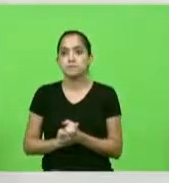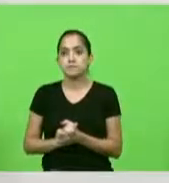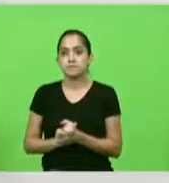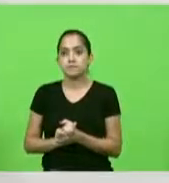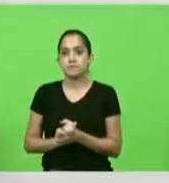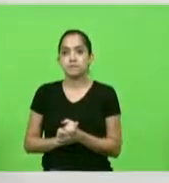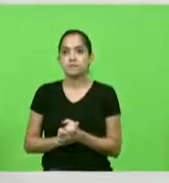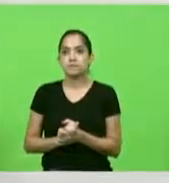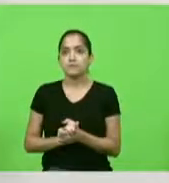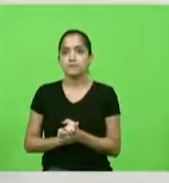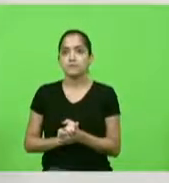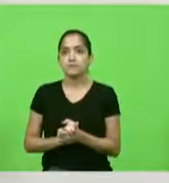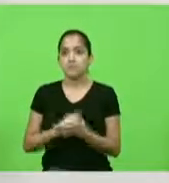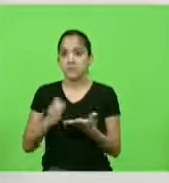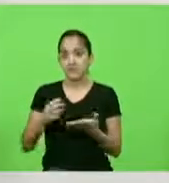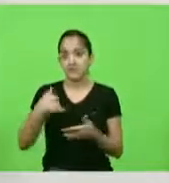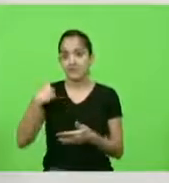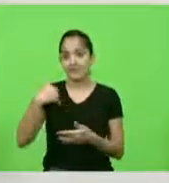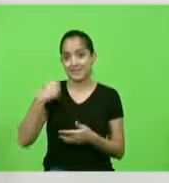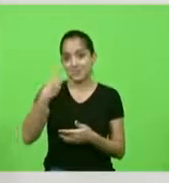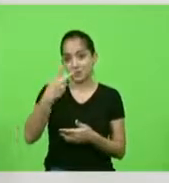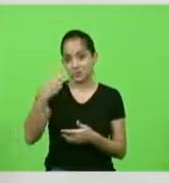aos 20 anos